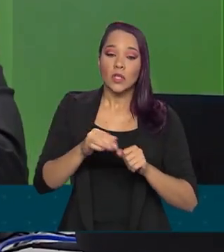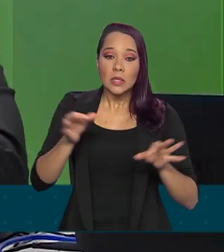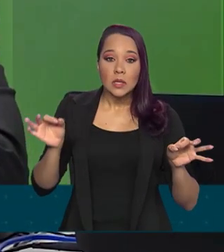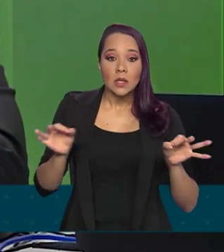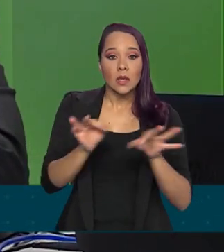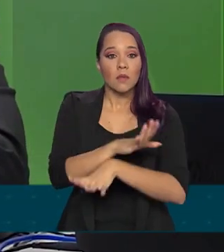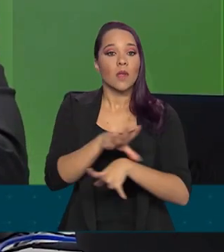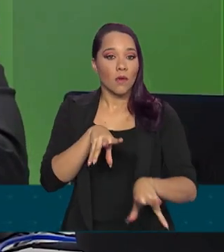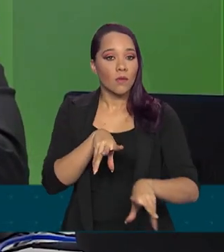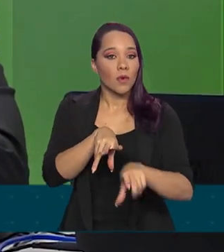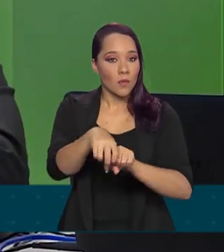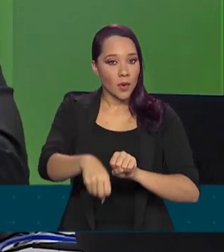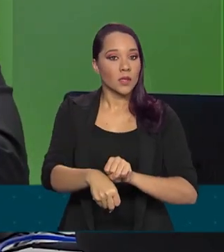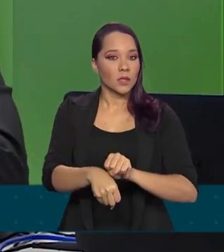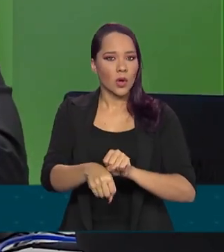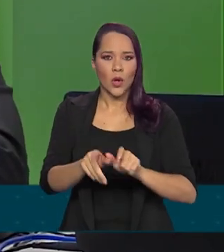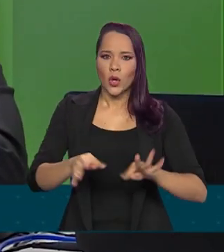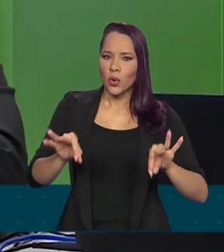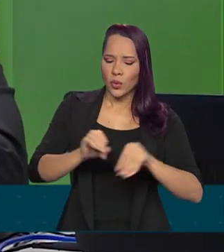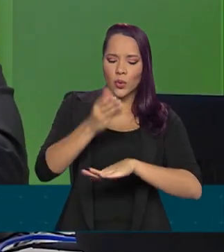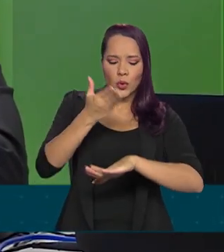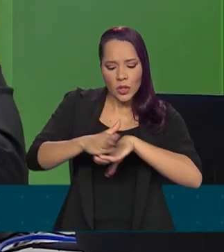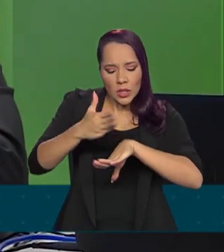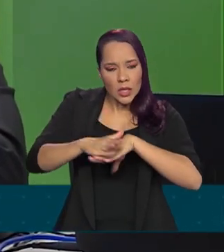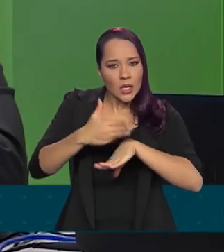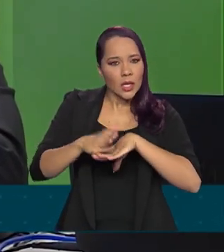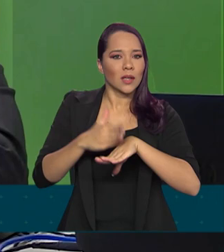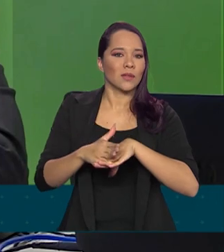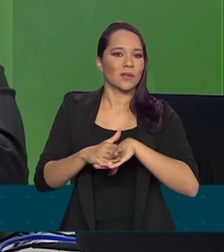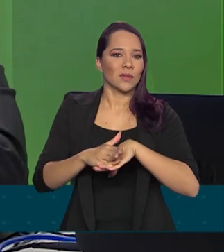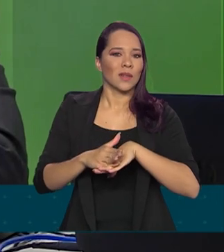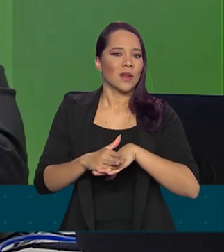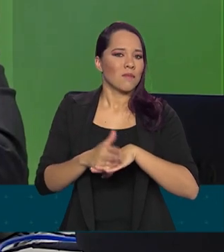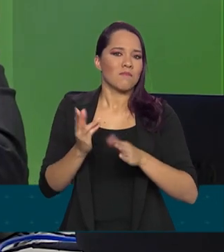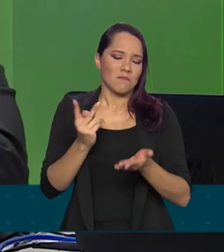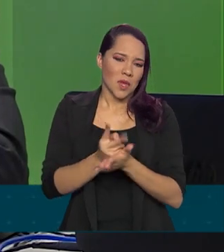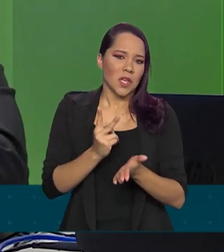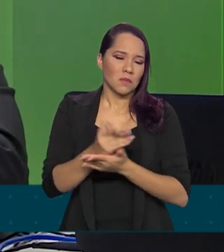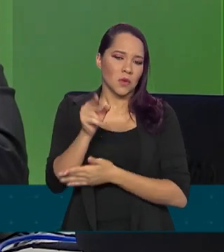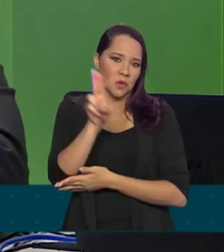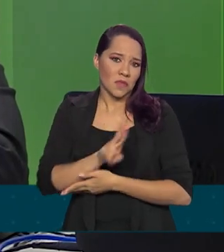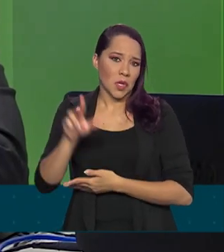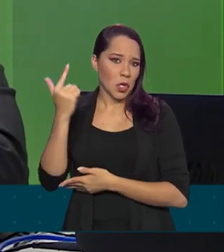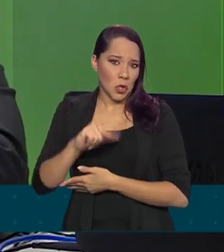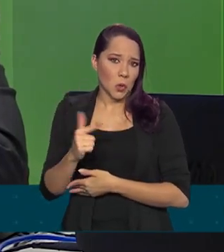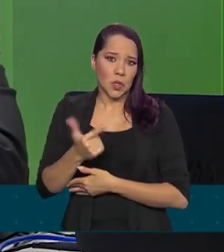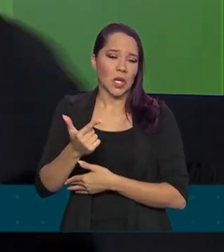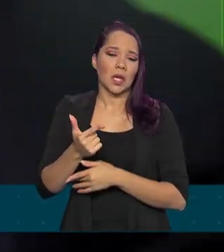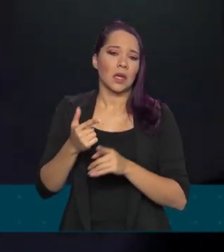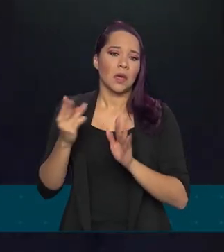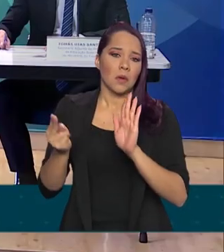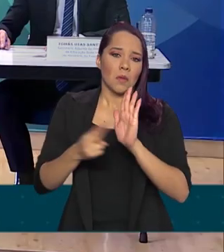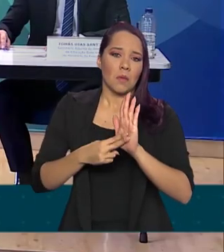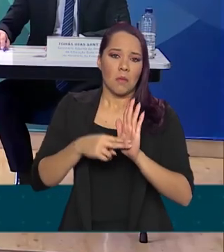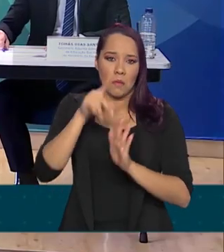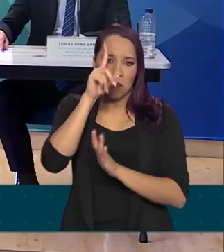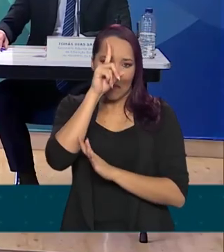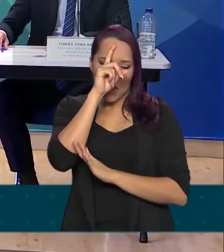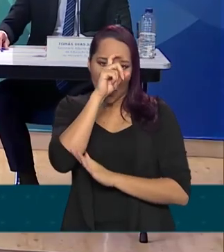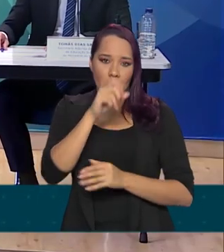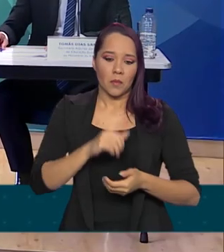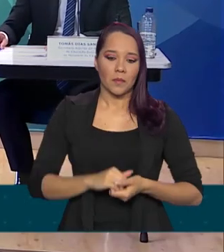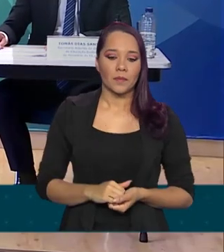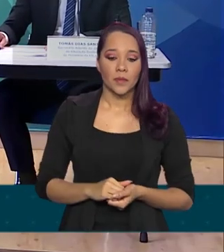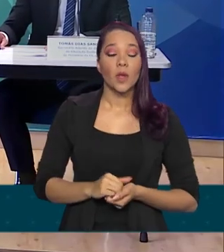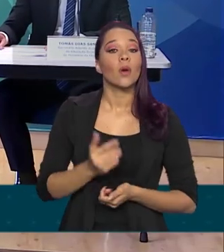com toda a prática necessária, mesmo em universidades que não possuem hospitais universitários próprios. Outros